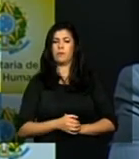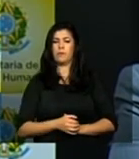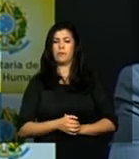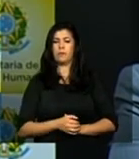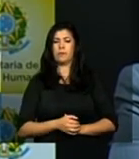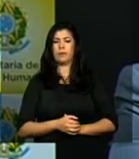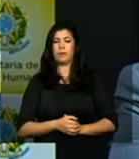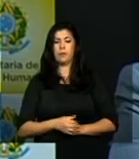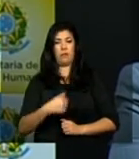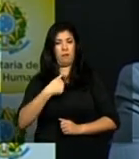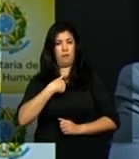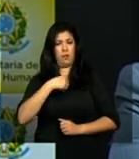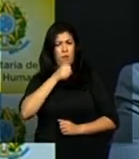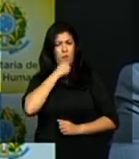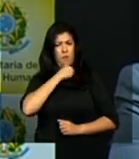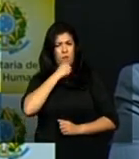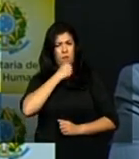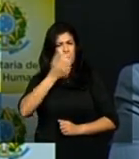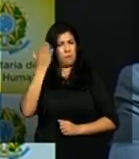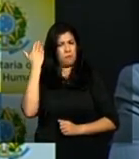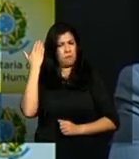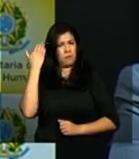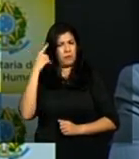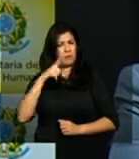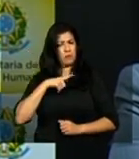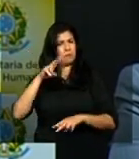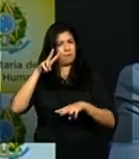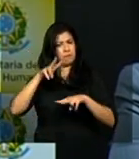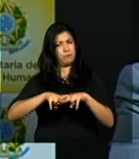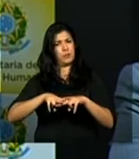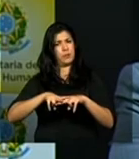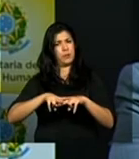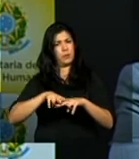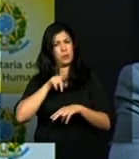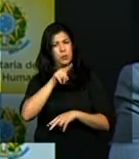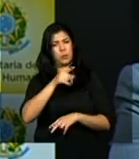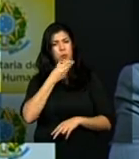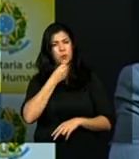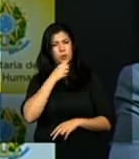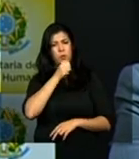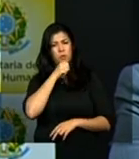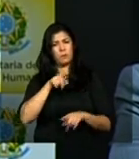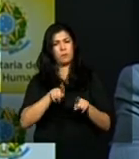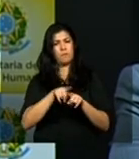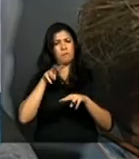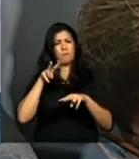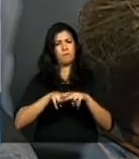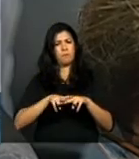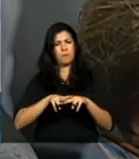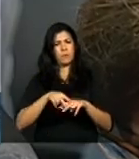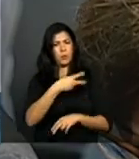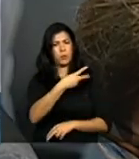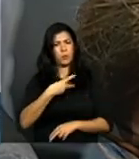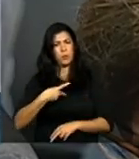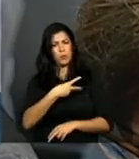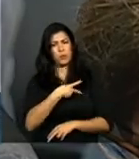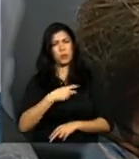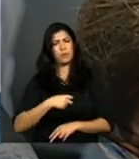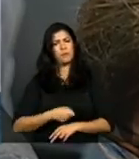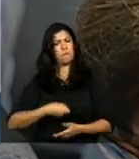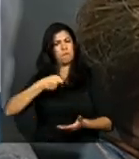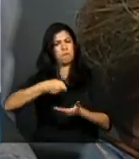a a vovó foi presa o vovó foi preso fomos barbaramente